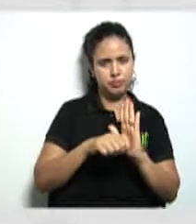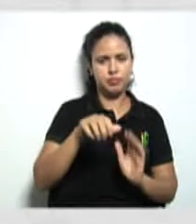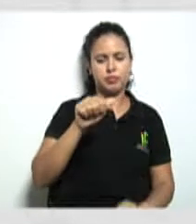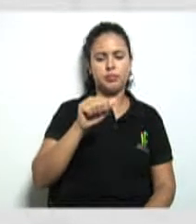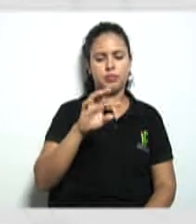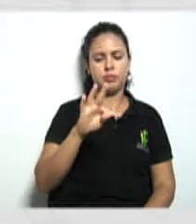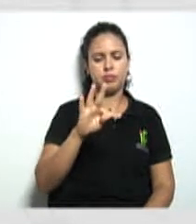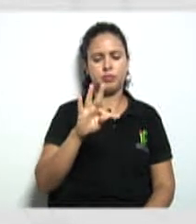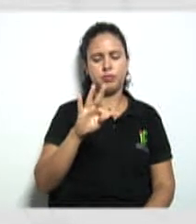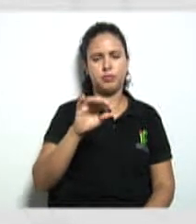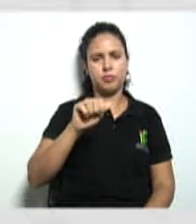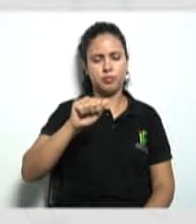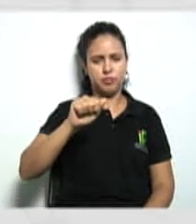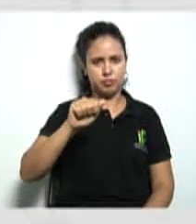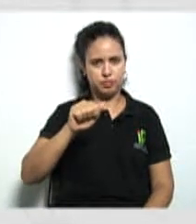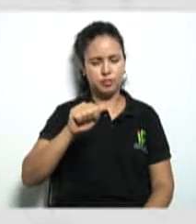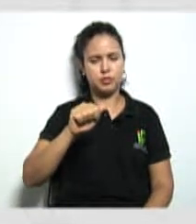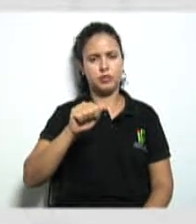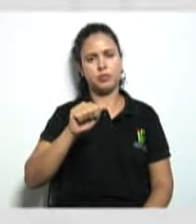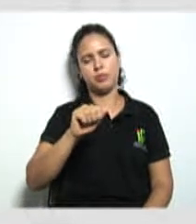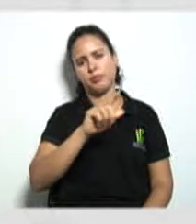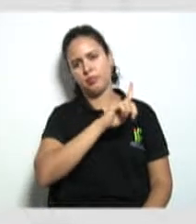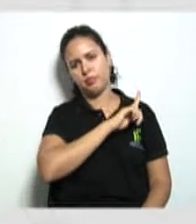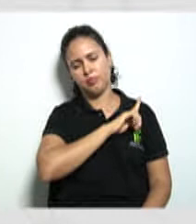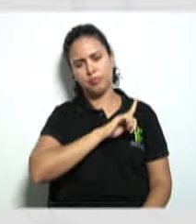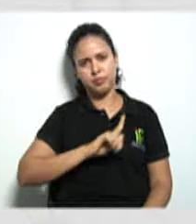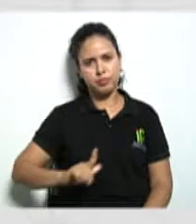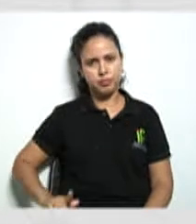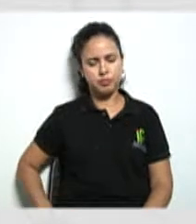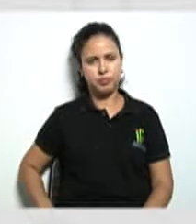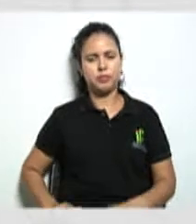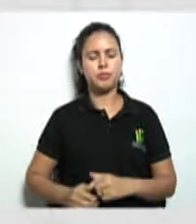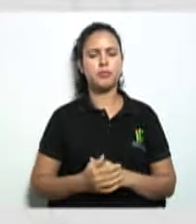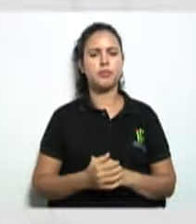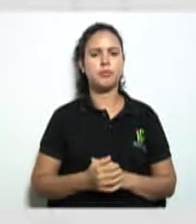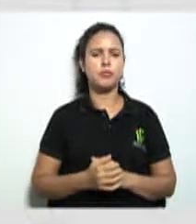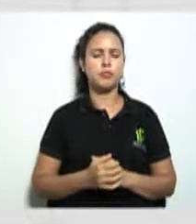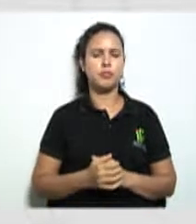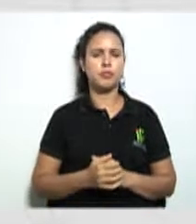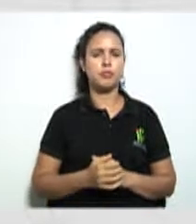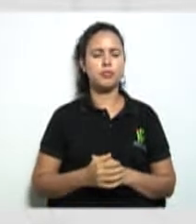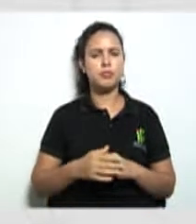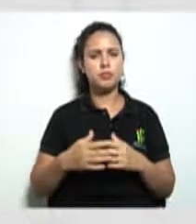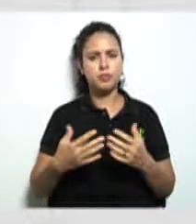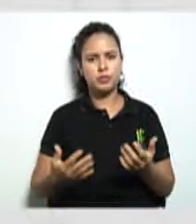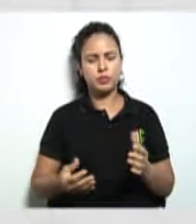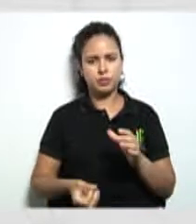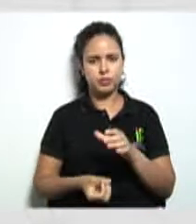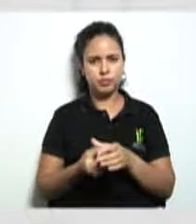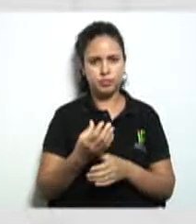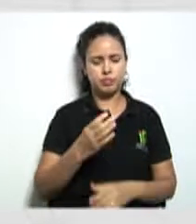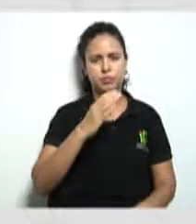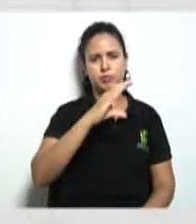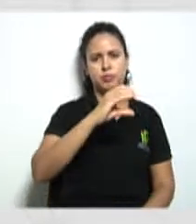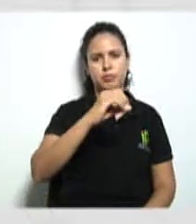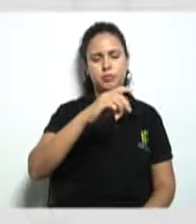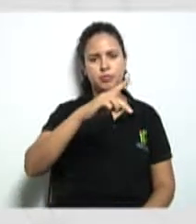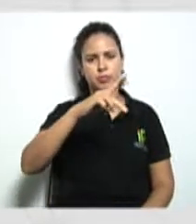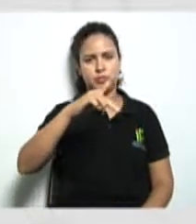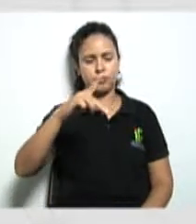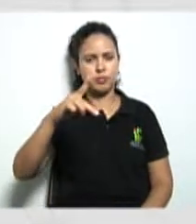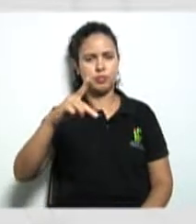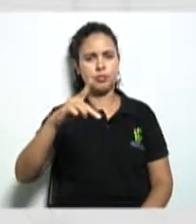Então, vamos lá. A Constituição da Cooperativa se dá agora nesse